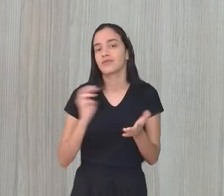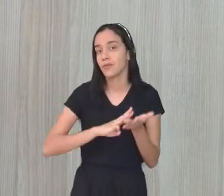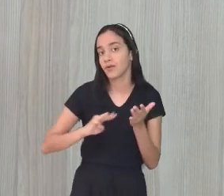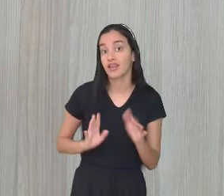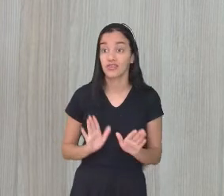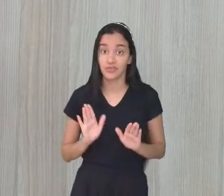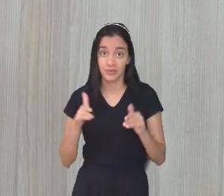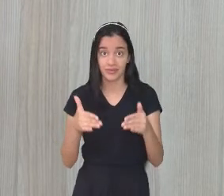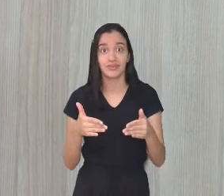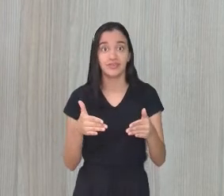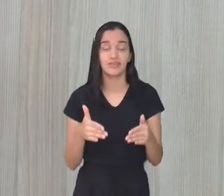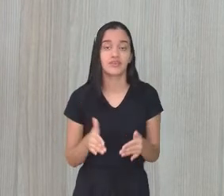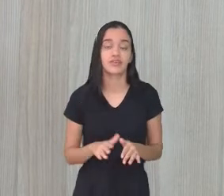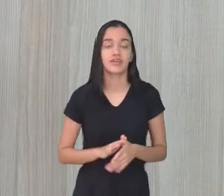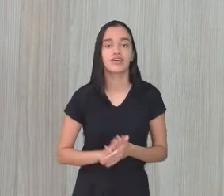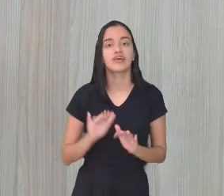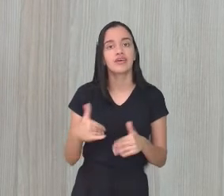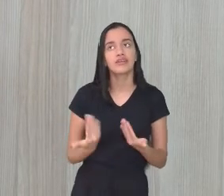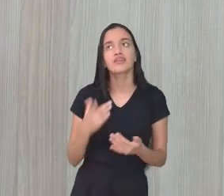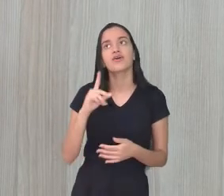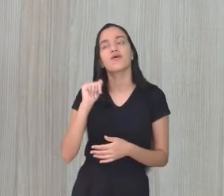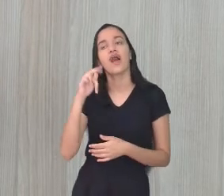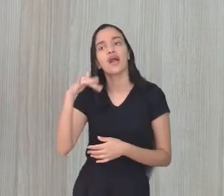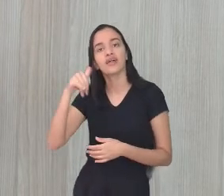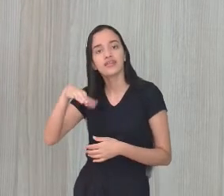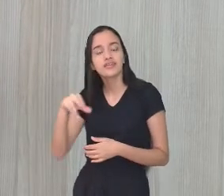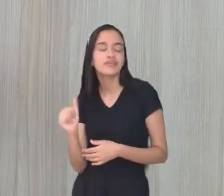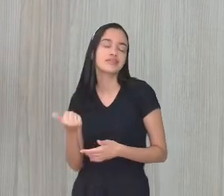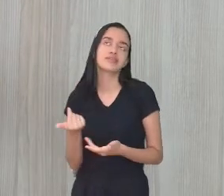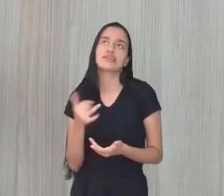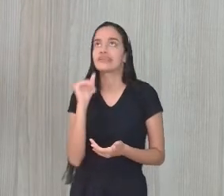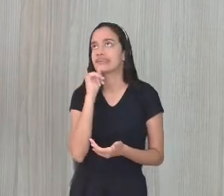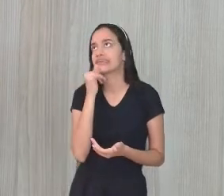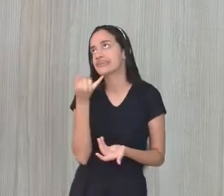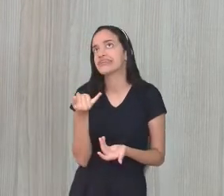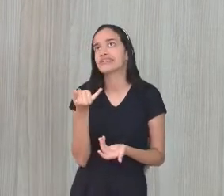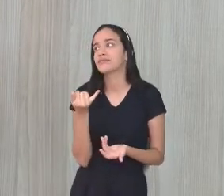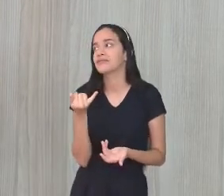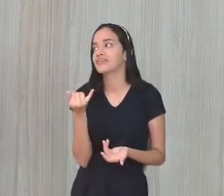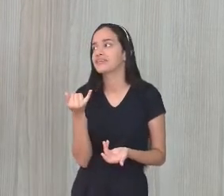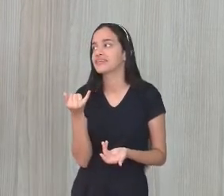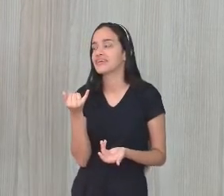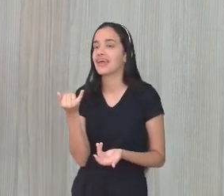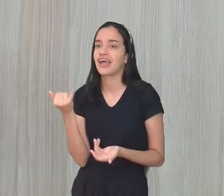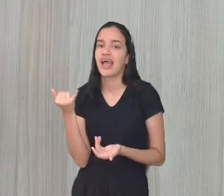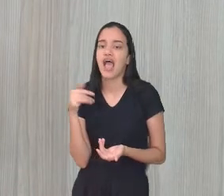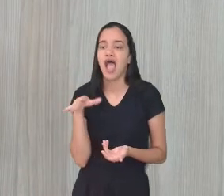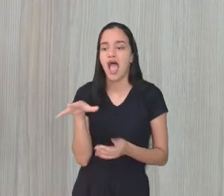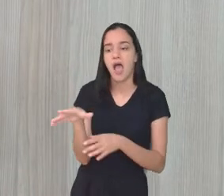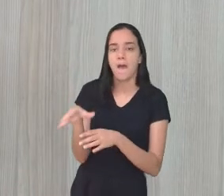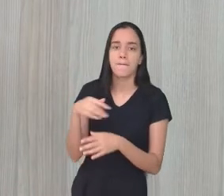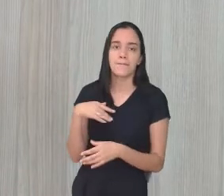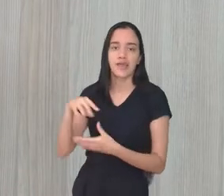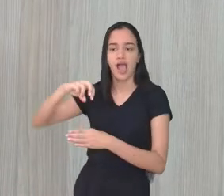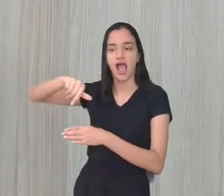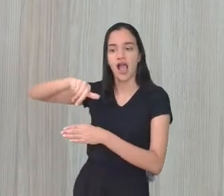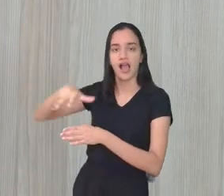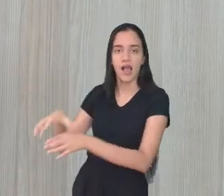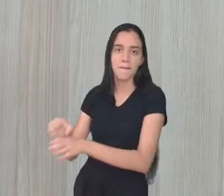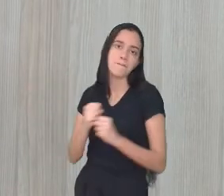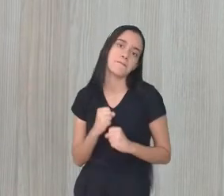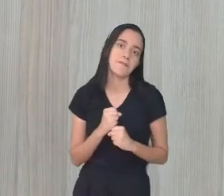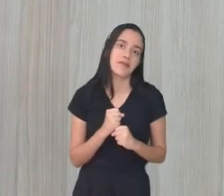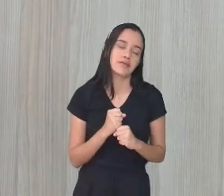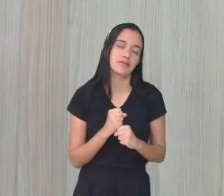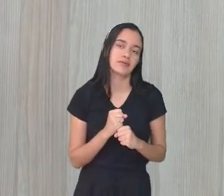específico, né? Então, a Adriana, sei lá, pegou minha garrafa d'água. Eu achei ruim. Aí, vou